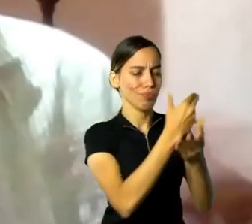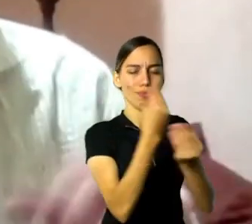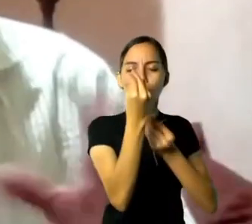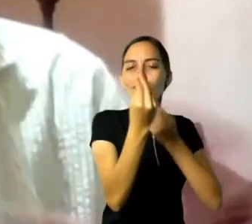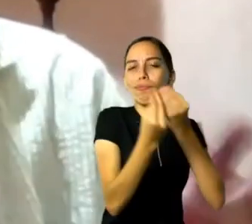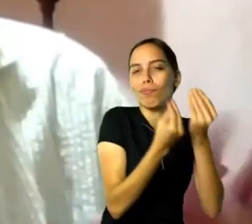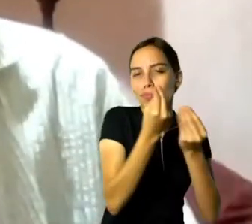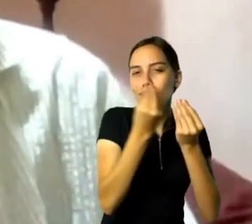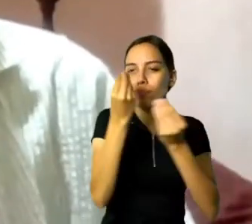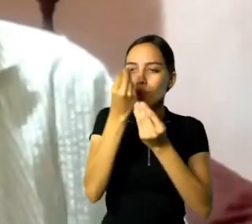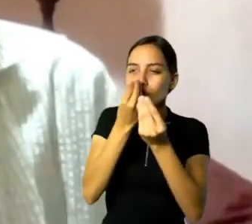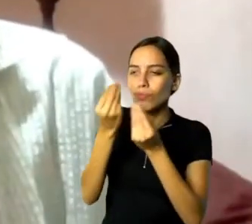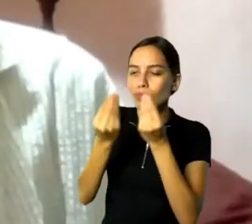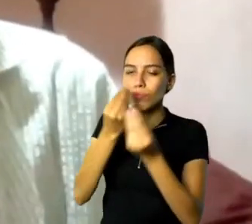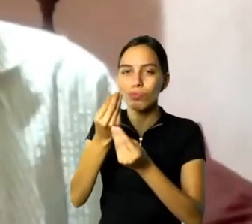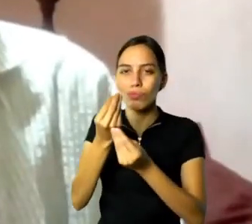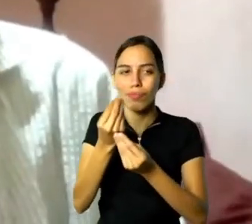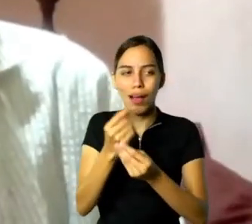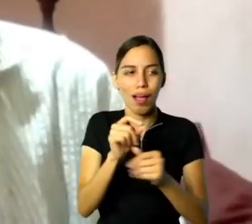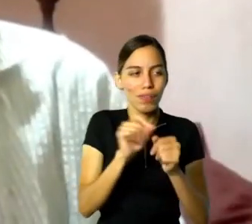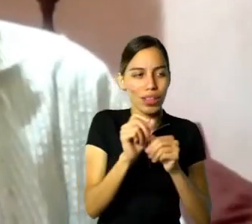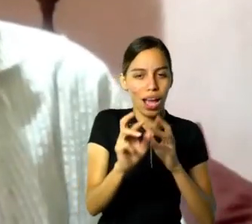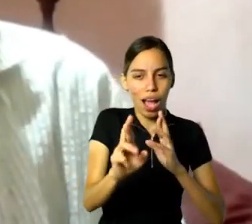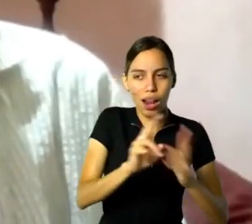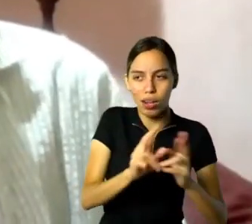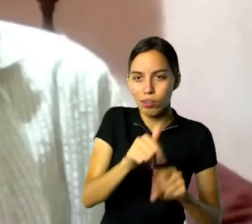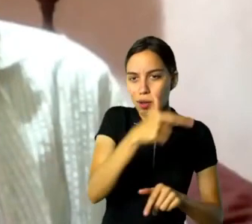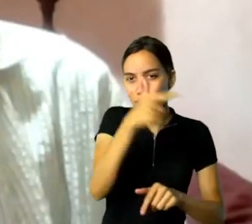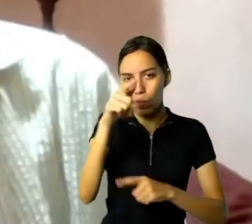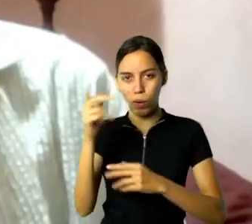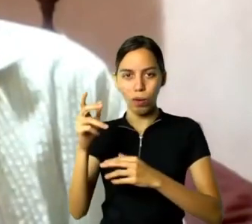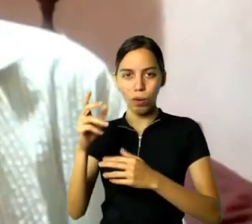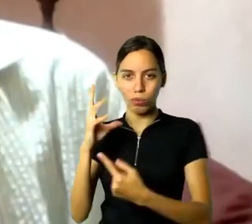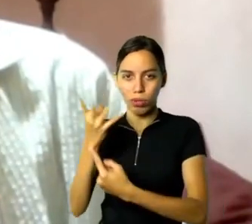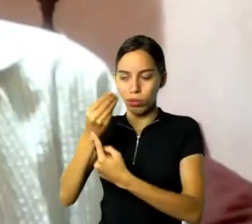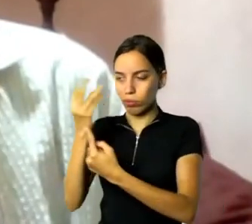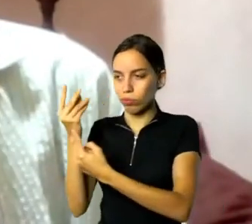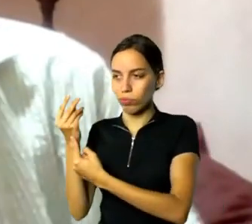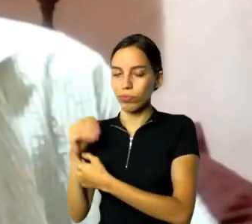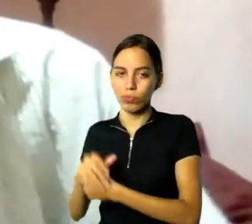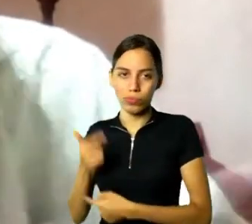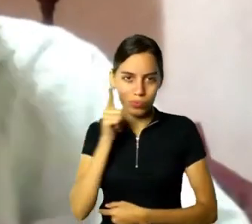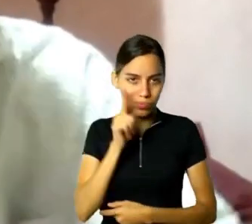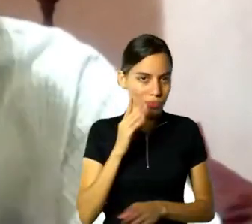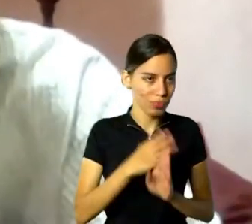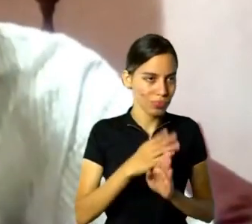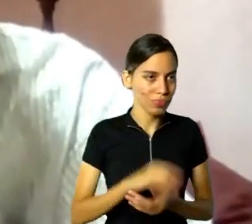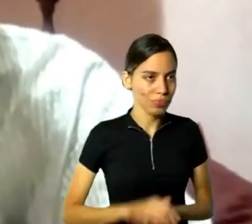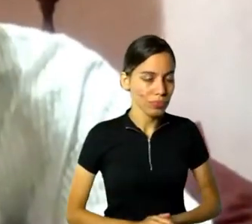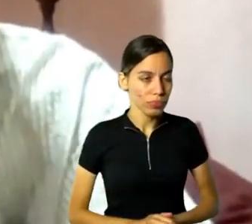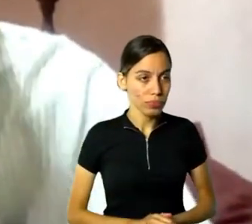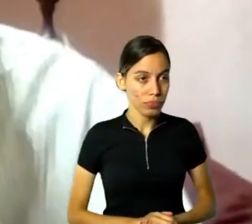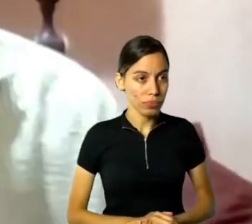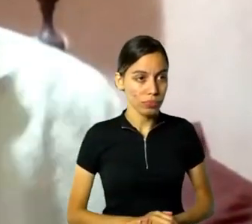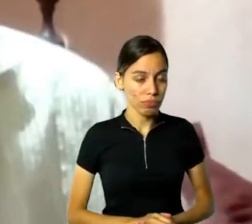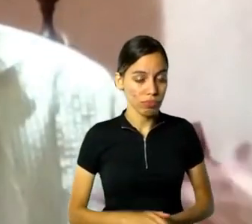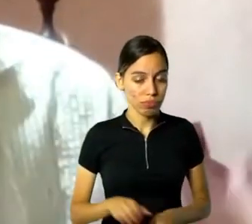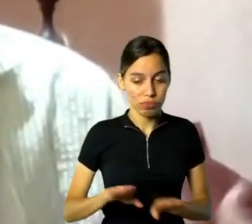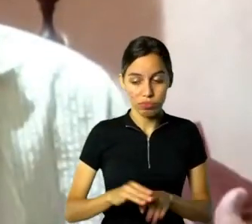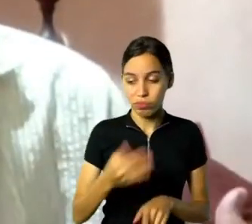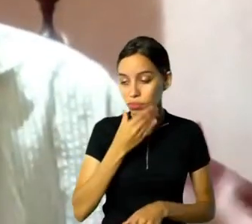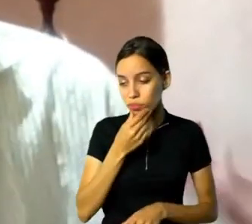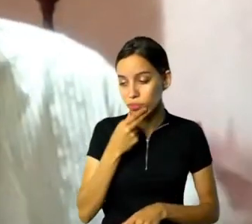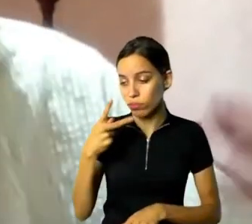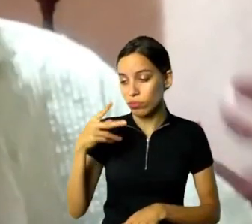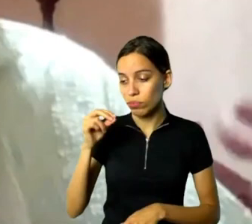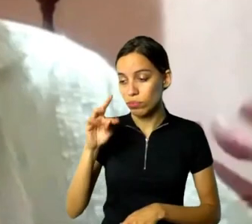a todos os outros modernistas contemporâneos a ele, né, que nem o Pochinari, né, retratava